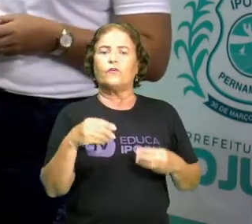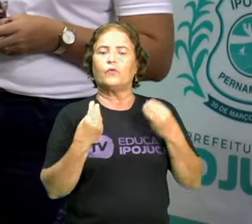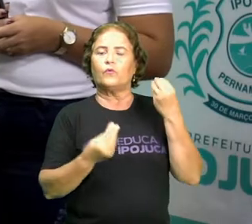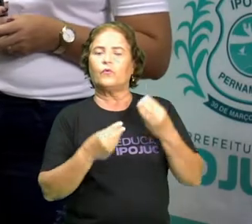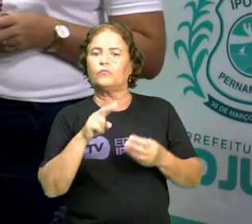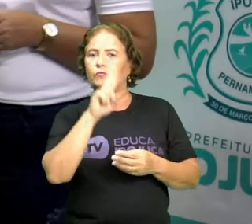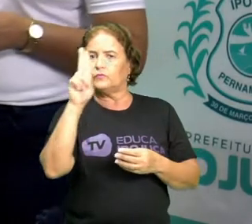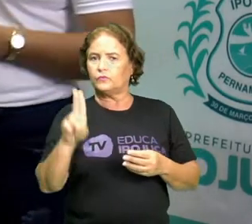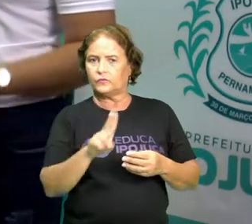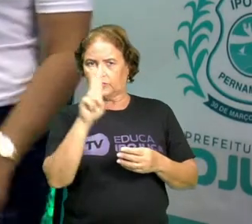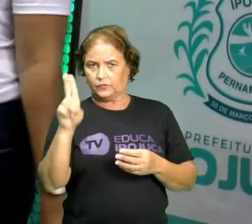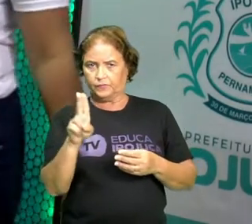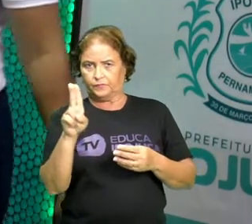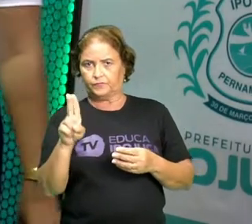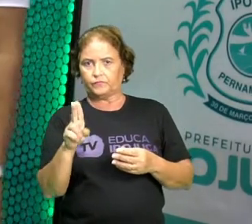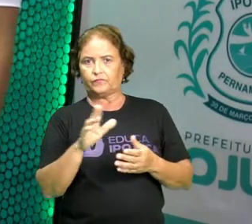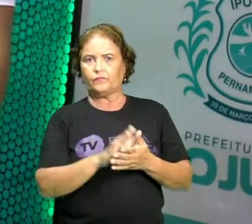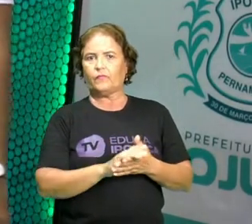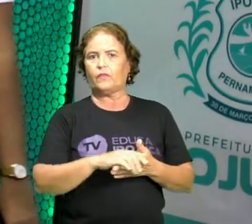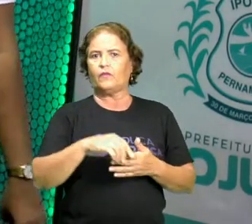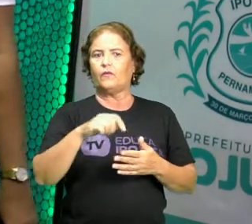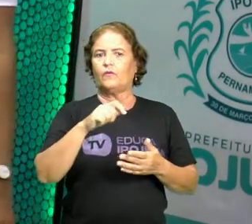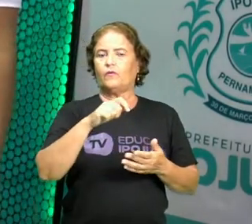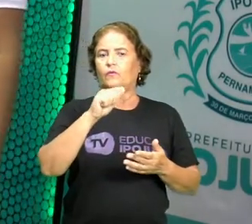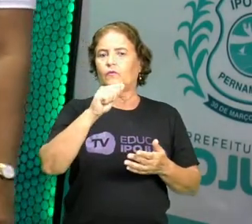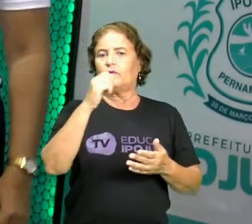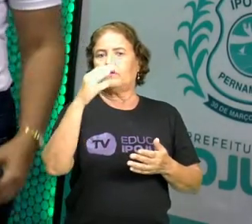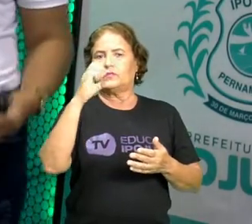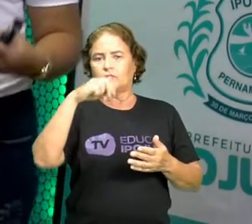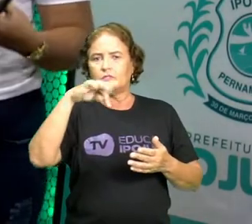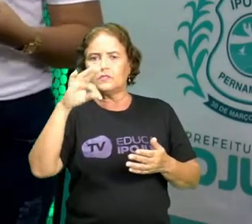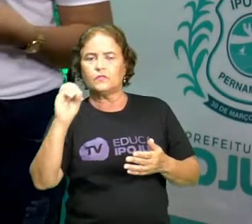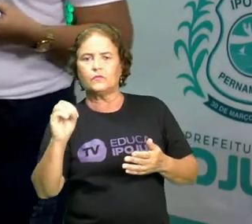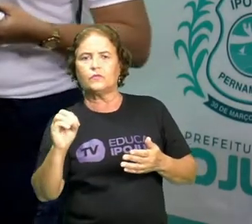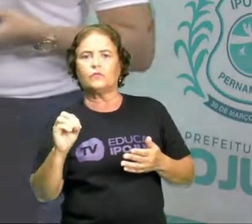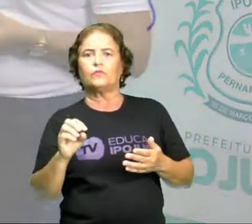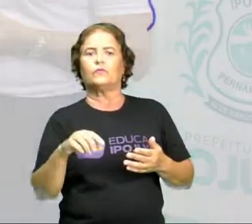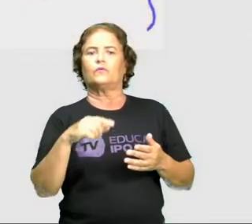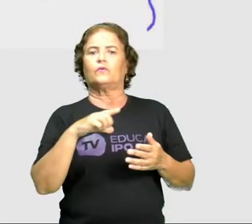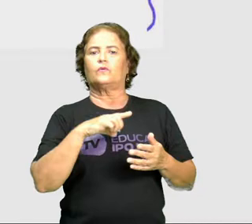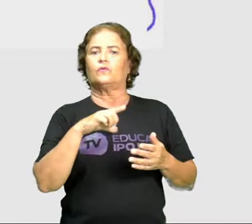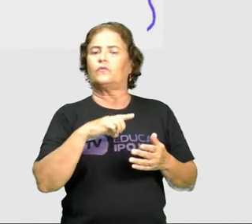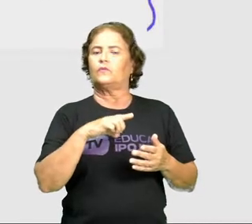A acentuação gráfica, ela consiste em colocação de acento